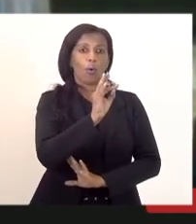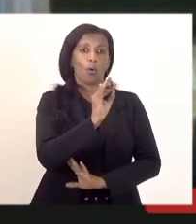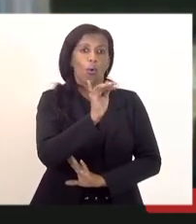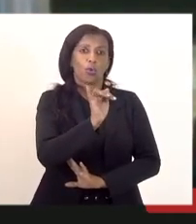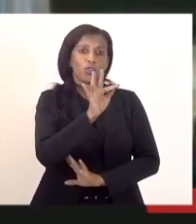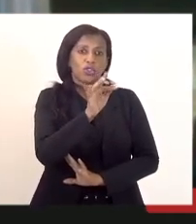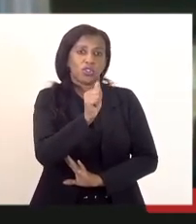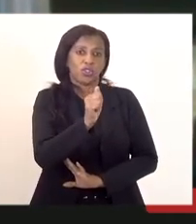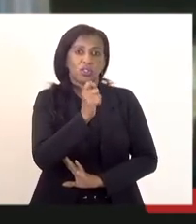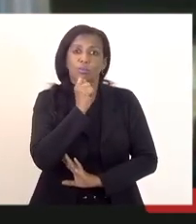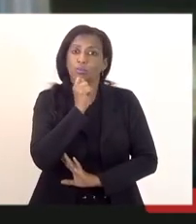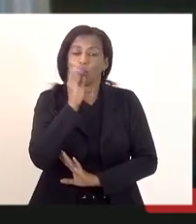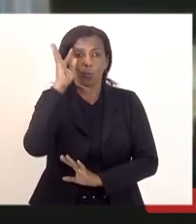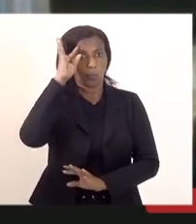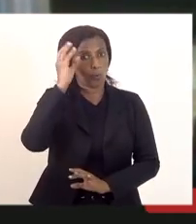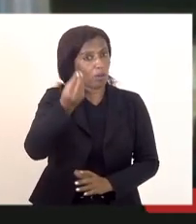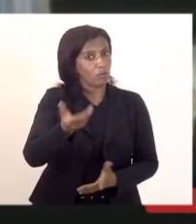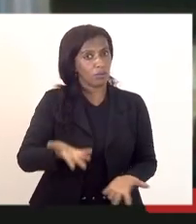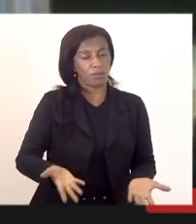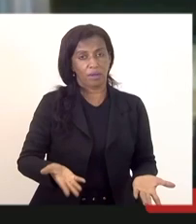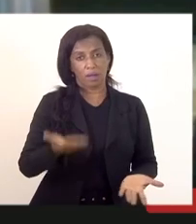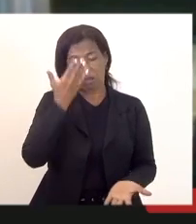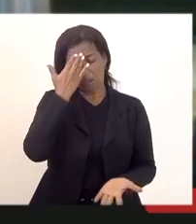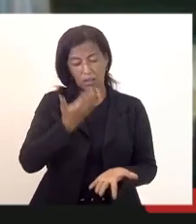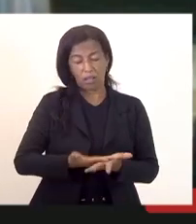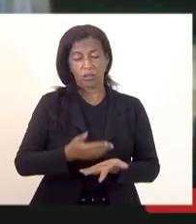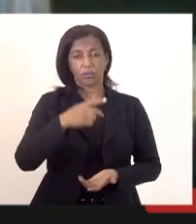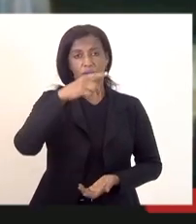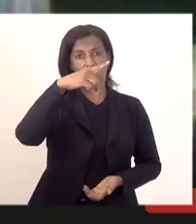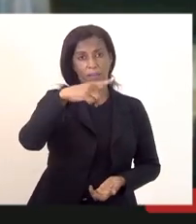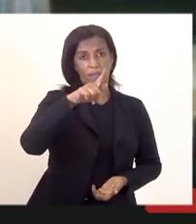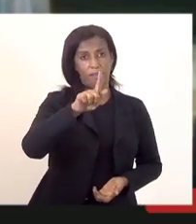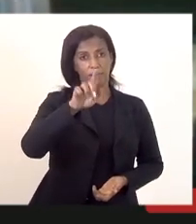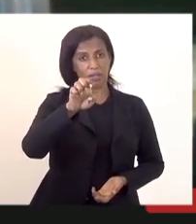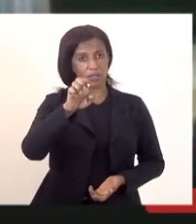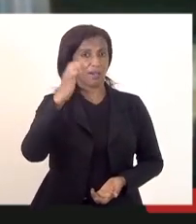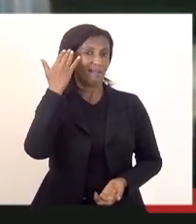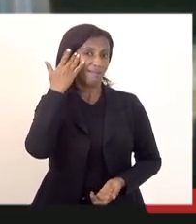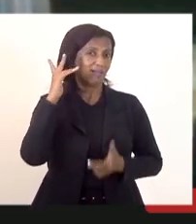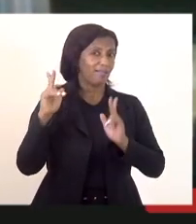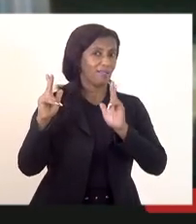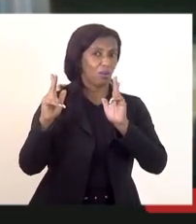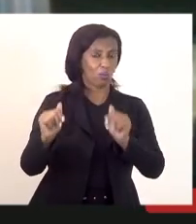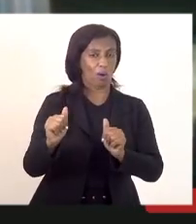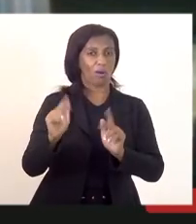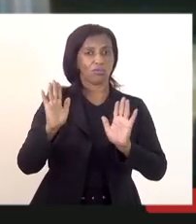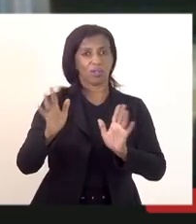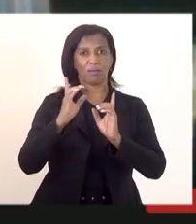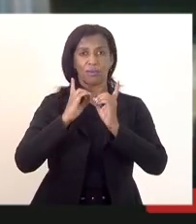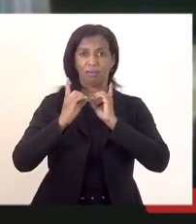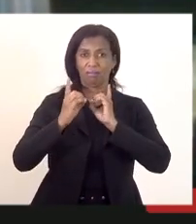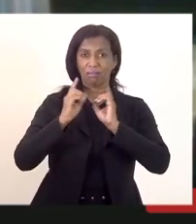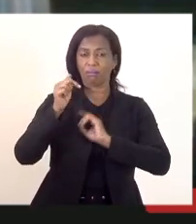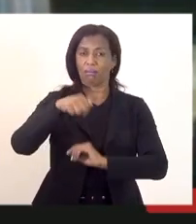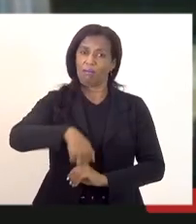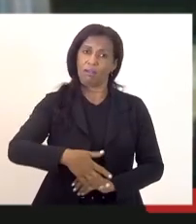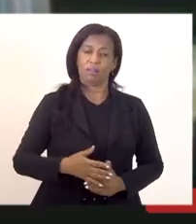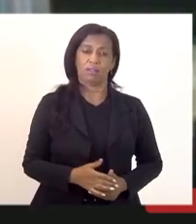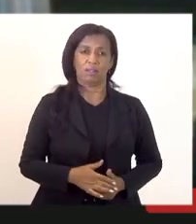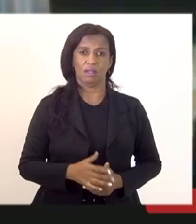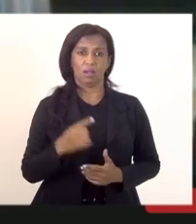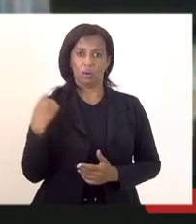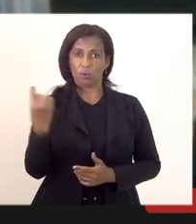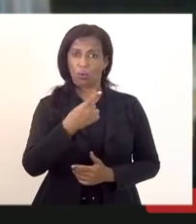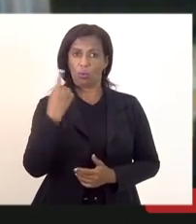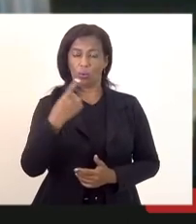tenho como resolver e acredito que a PGE entenda dessa mesma maneira que isso foi amplamente debatido aqui com a